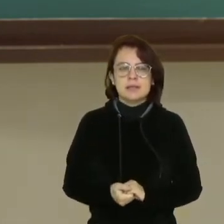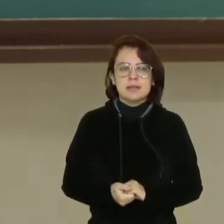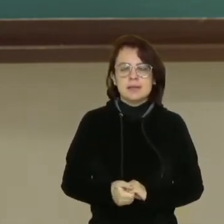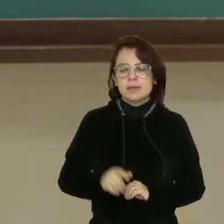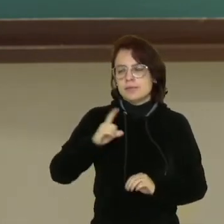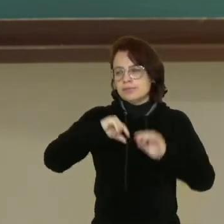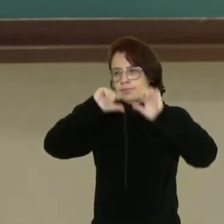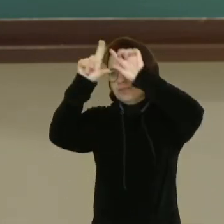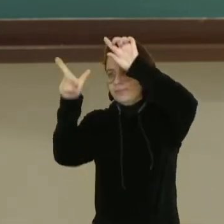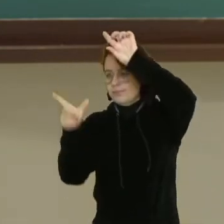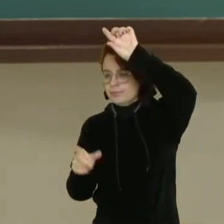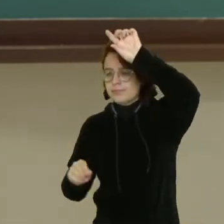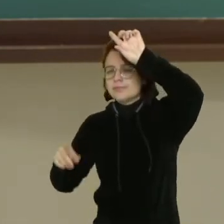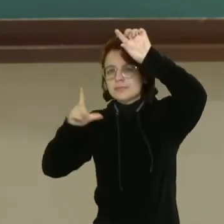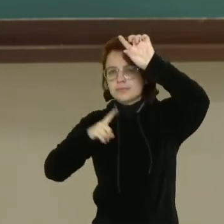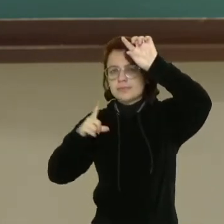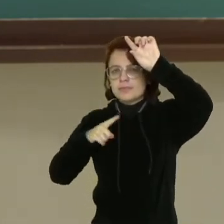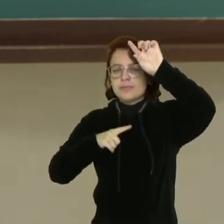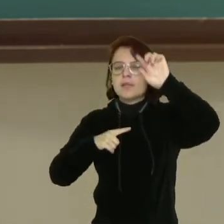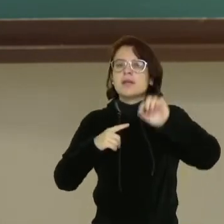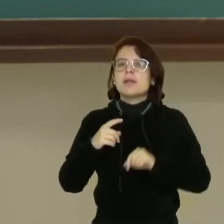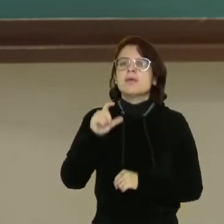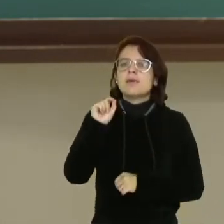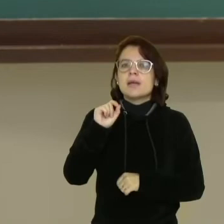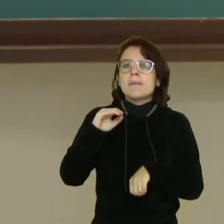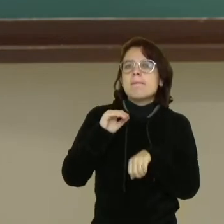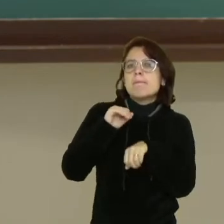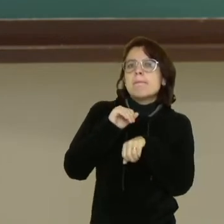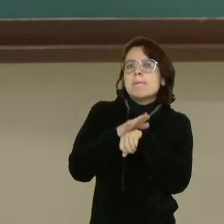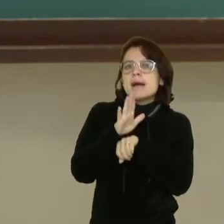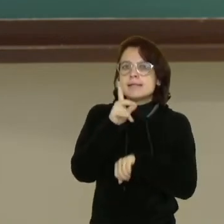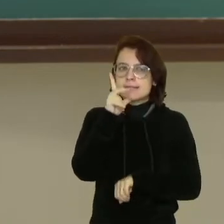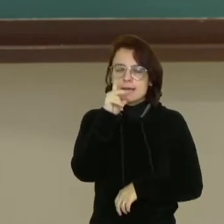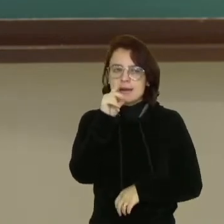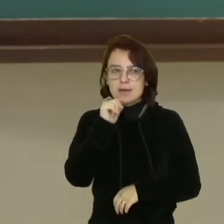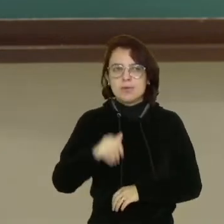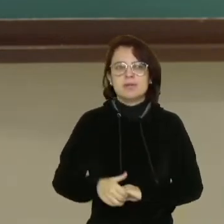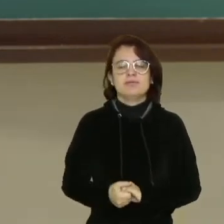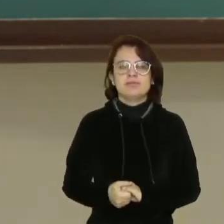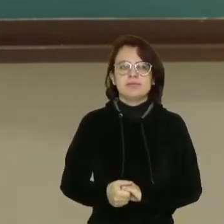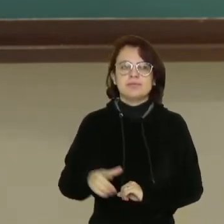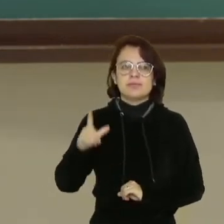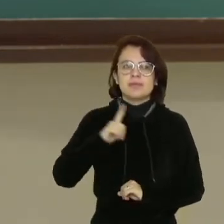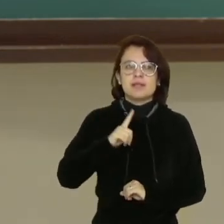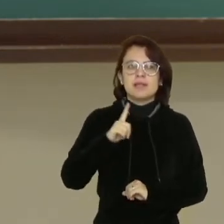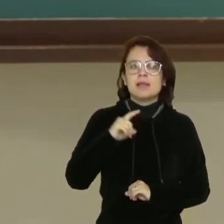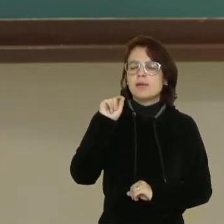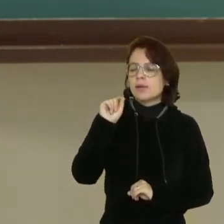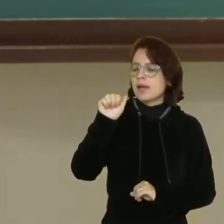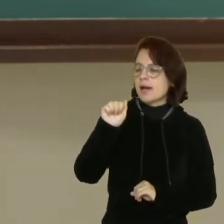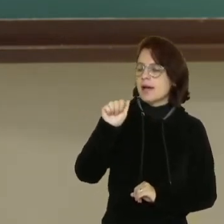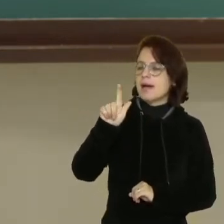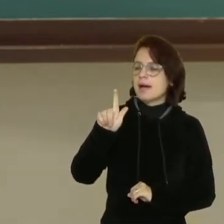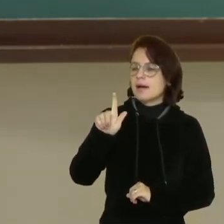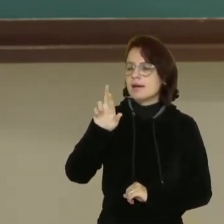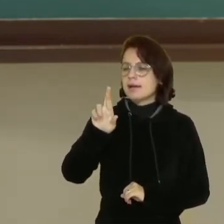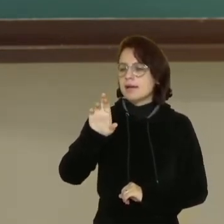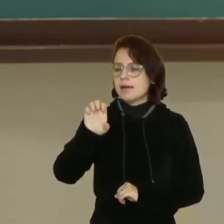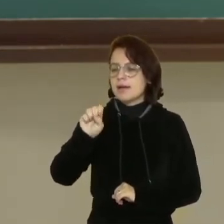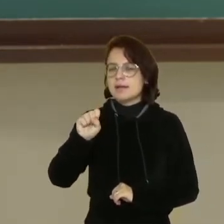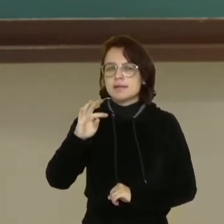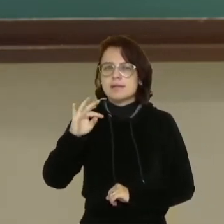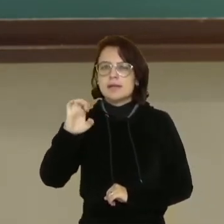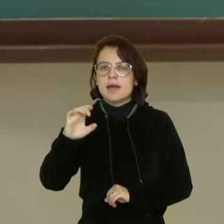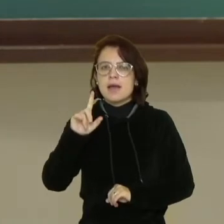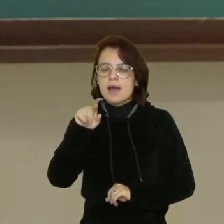da Mata, então, o clima é um pouco mais úmido. Nós temos o Agreste, que é uma área de transição entre uma região mais